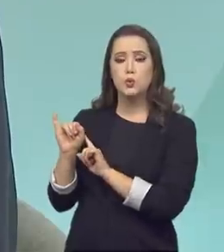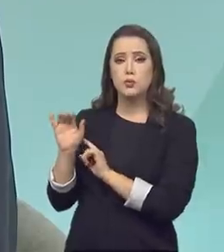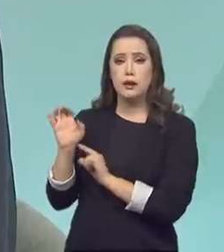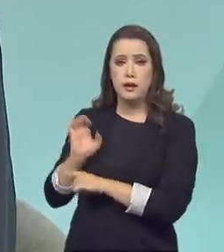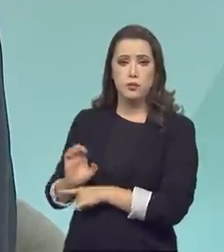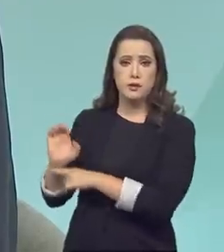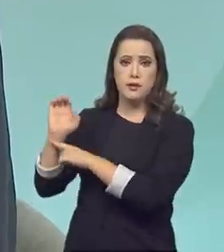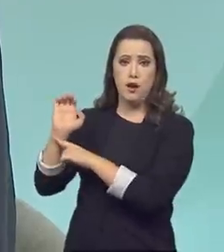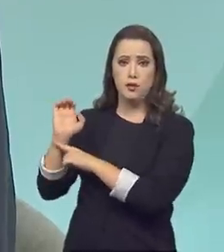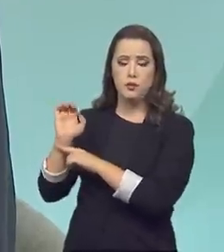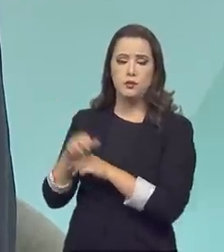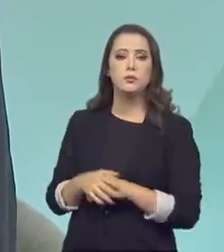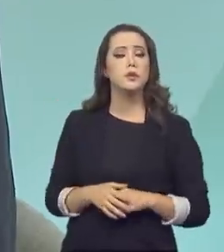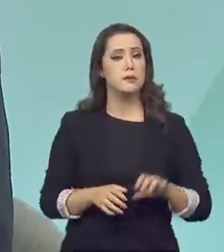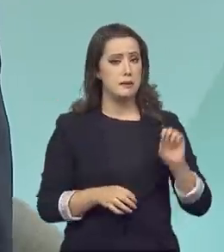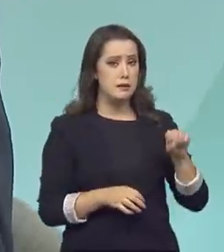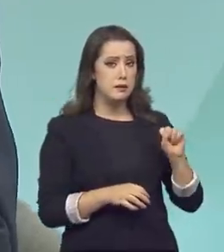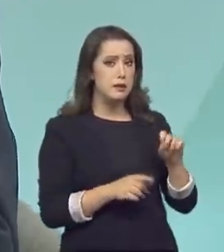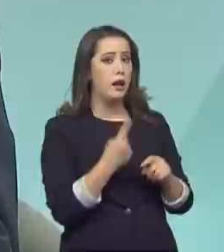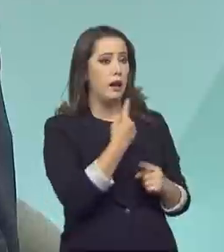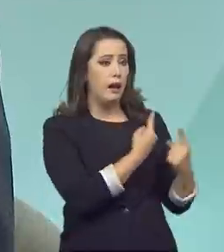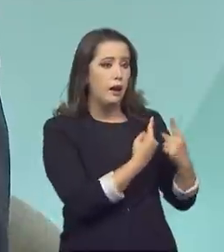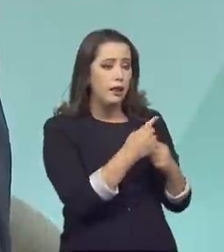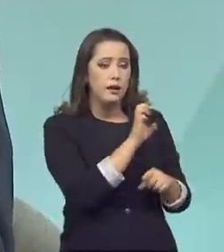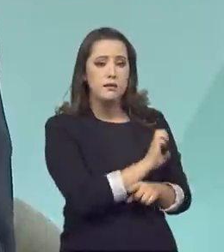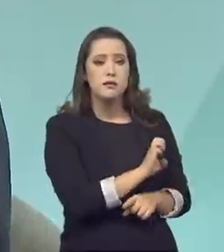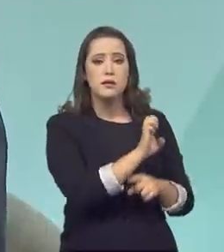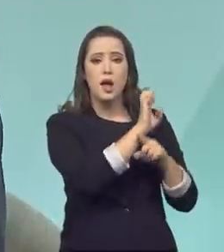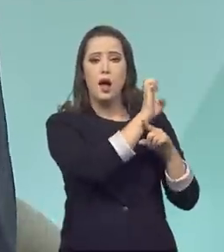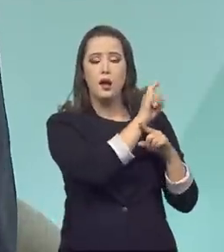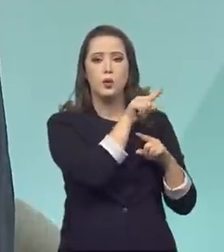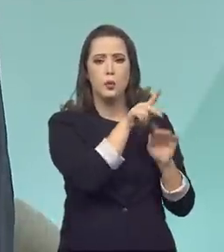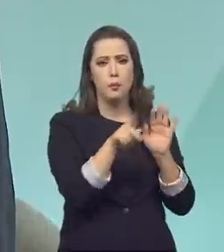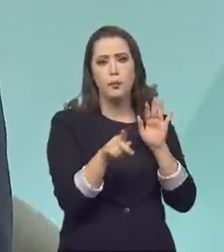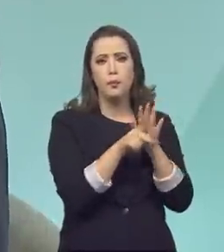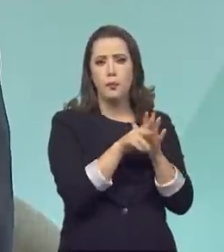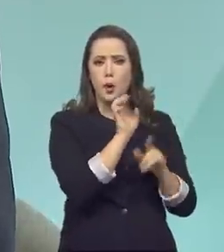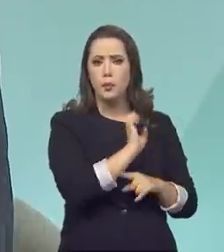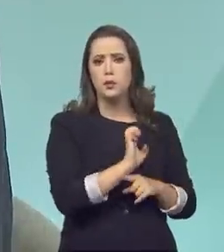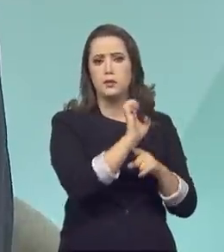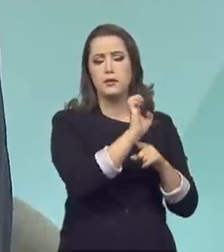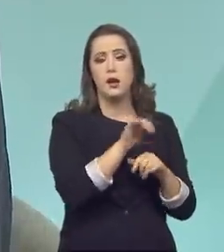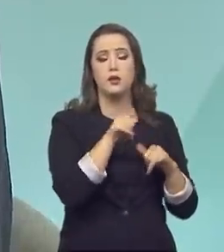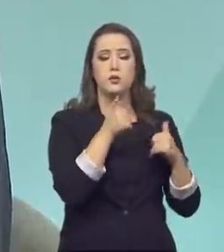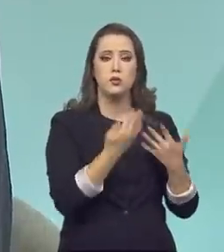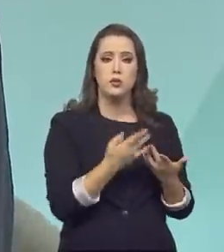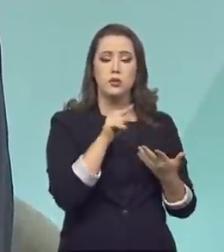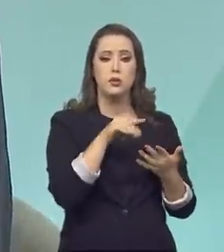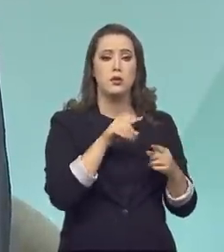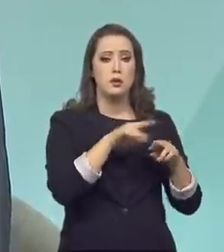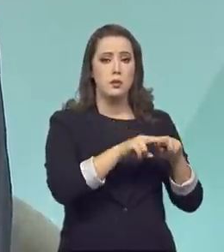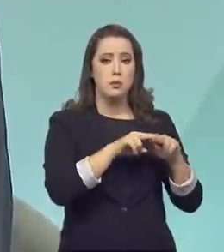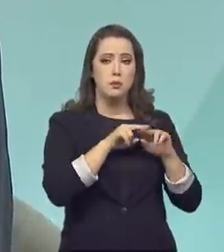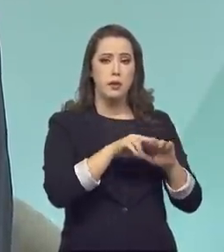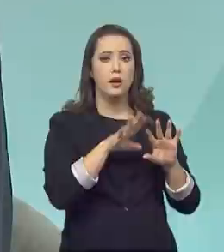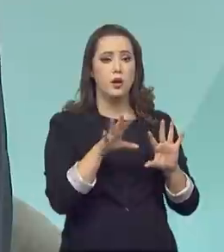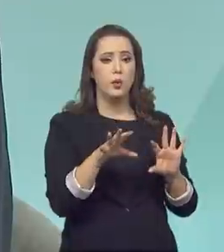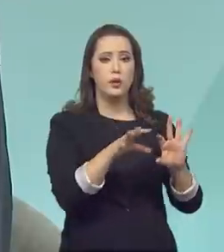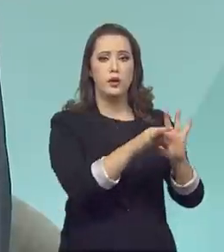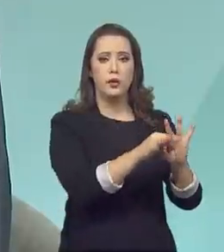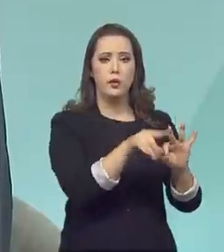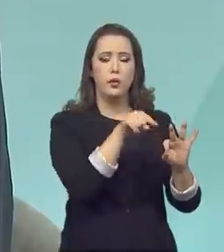Perfeitamente, eles são estaduais, né? Então, todo o seu corpo técnico, os servidores, são servidores dos estados. E, através de um convênio de